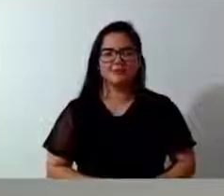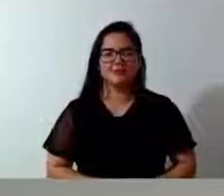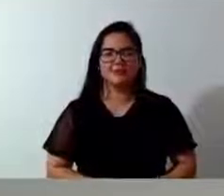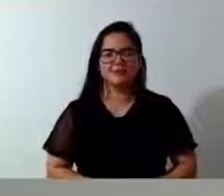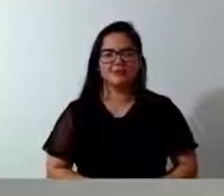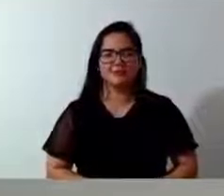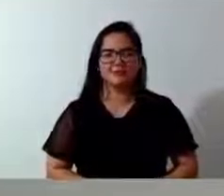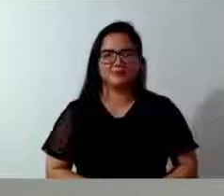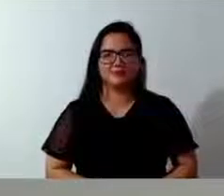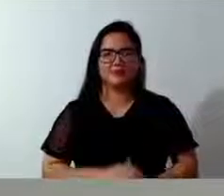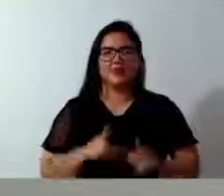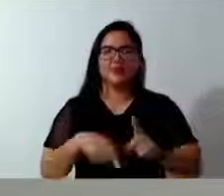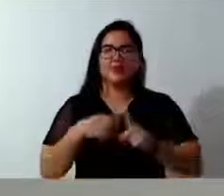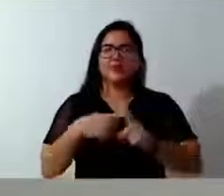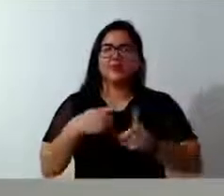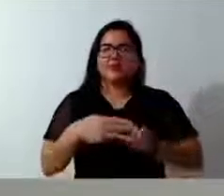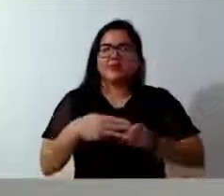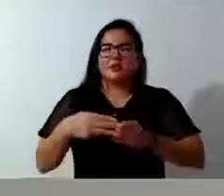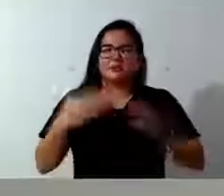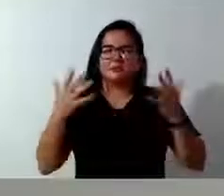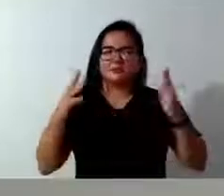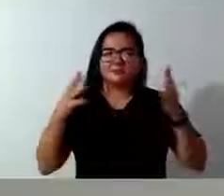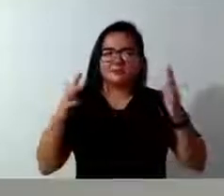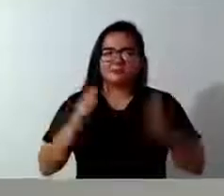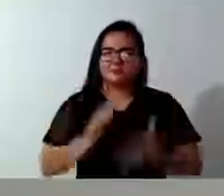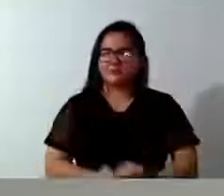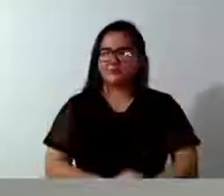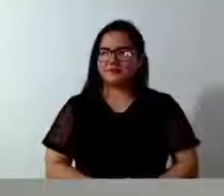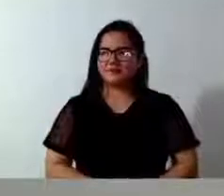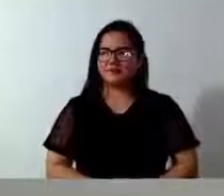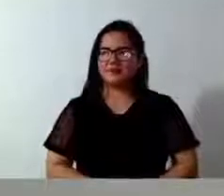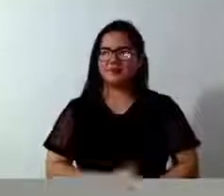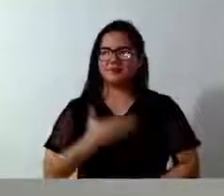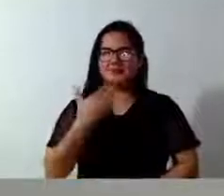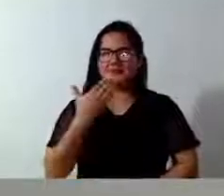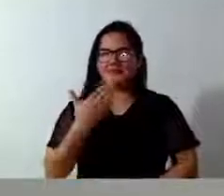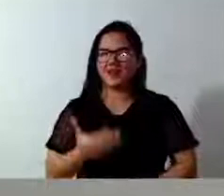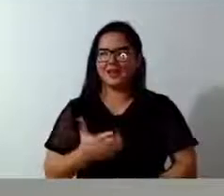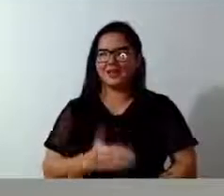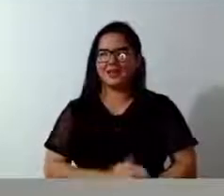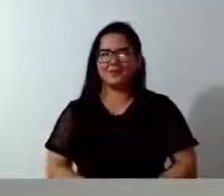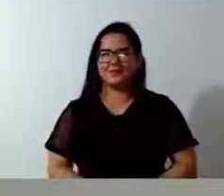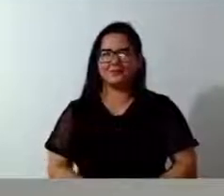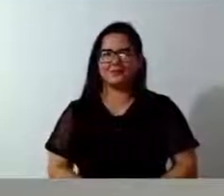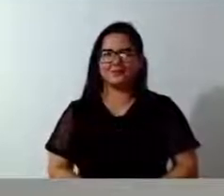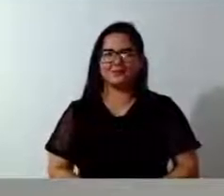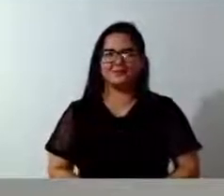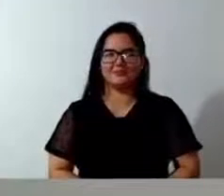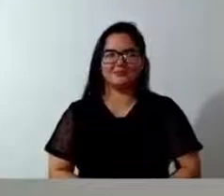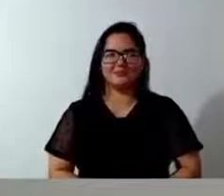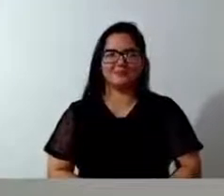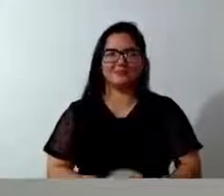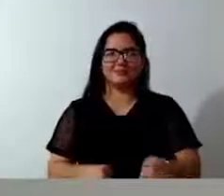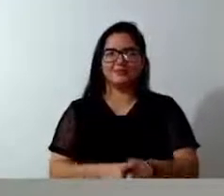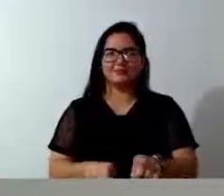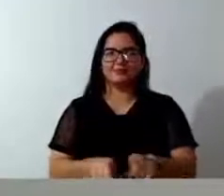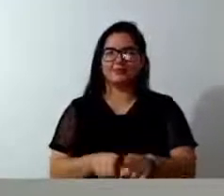Além da moção de aplausos, além do requerimento ao do Pista Eleitoral Sul, eu também apresentei hoje